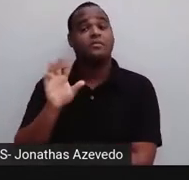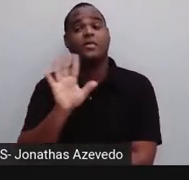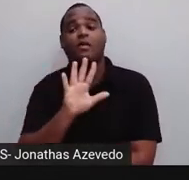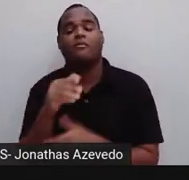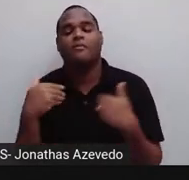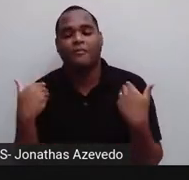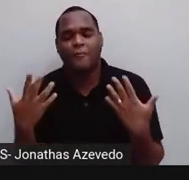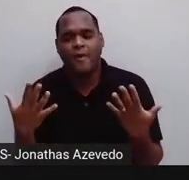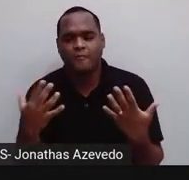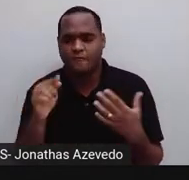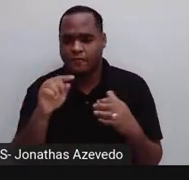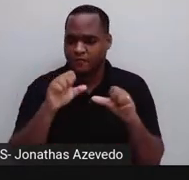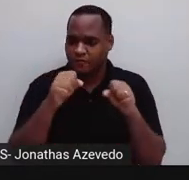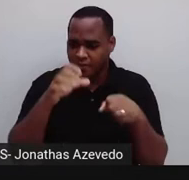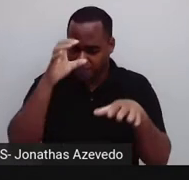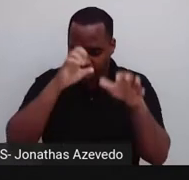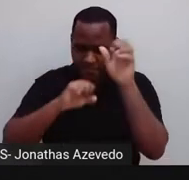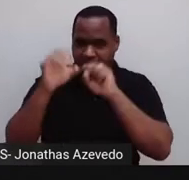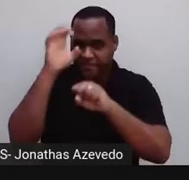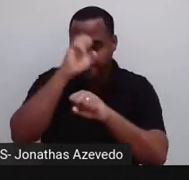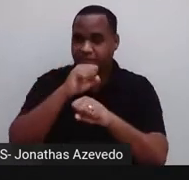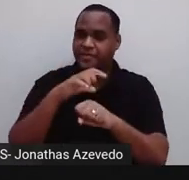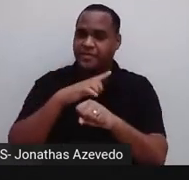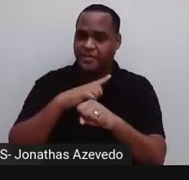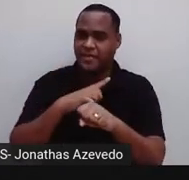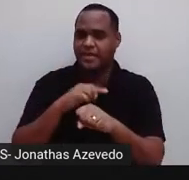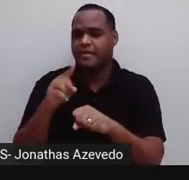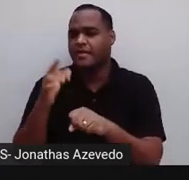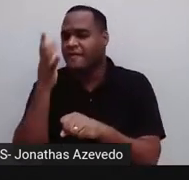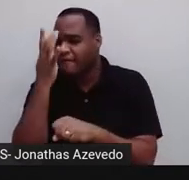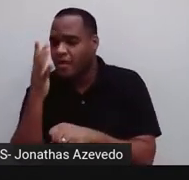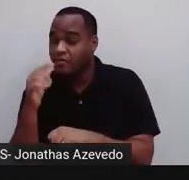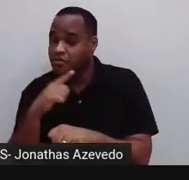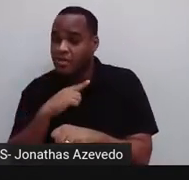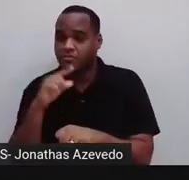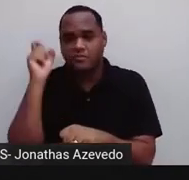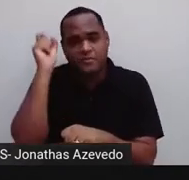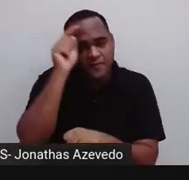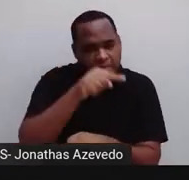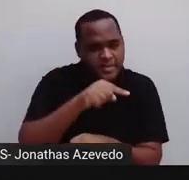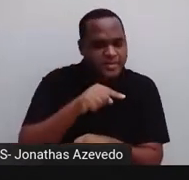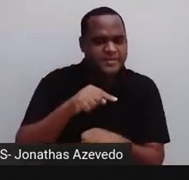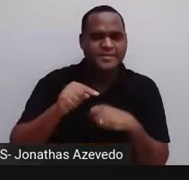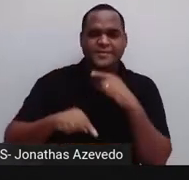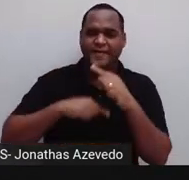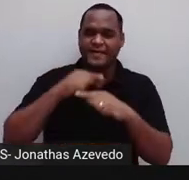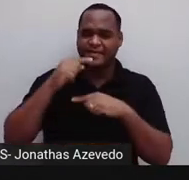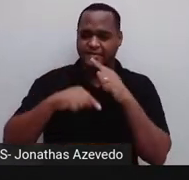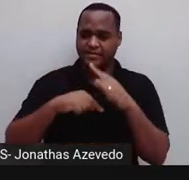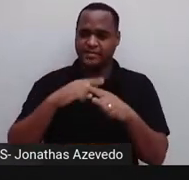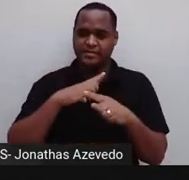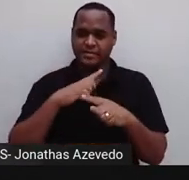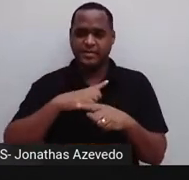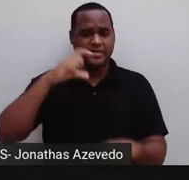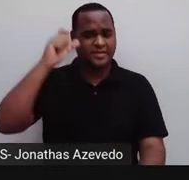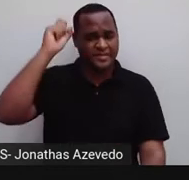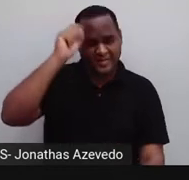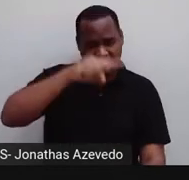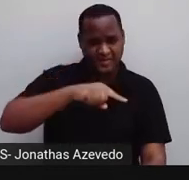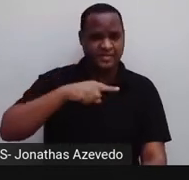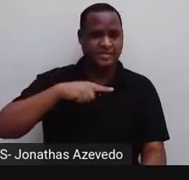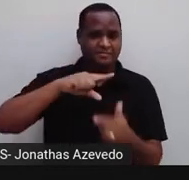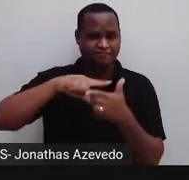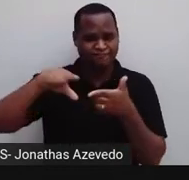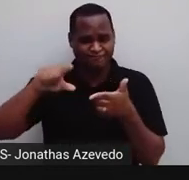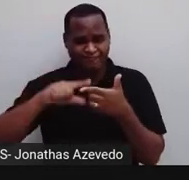quanto tinha aprendido, onde foi mais fácil, onde foi mais difícil, onde teve dificuldade, onde não